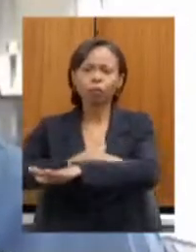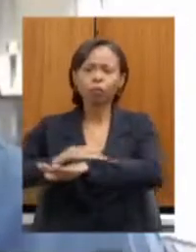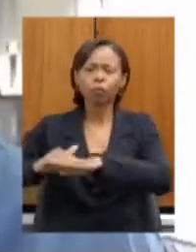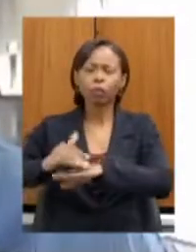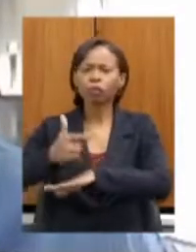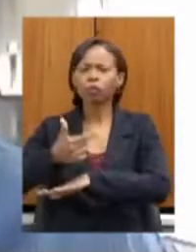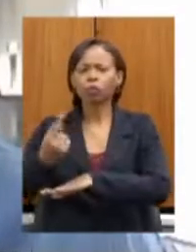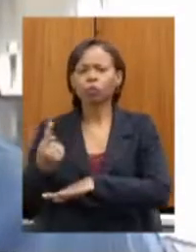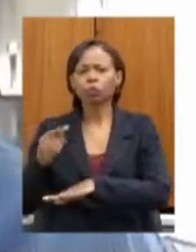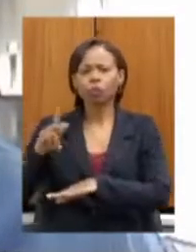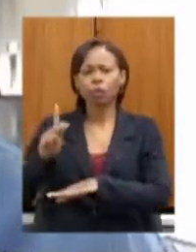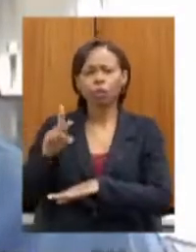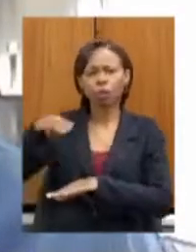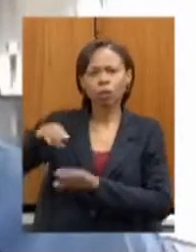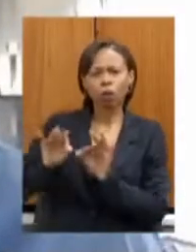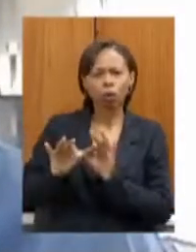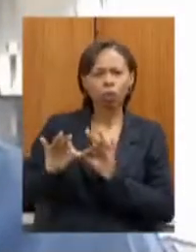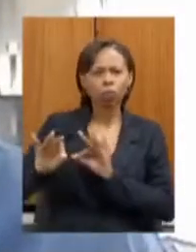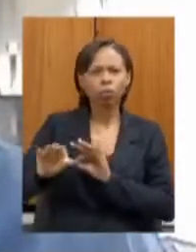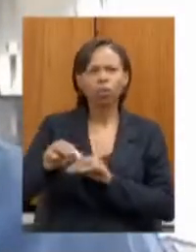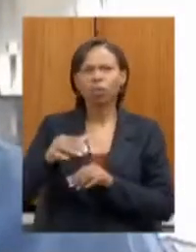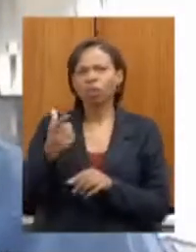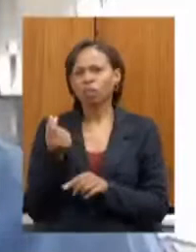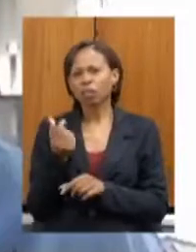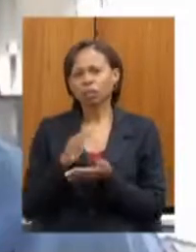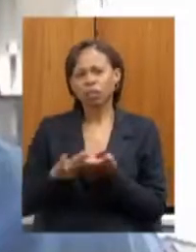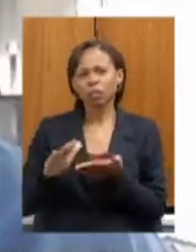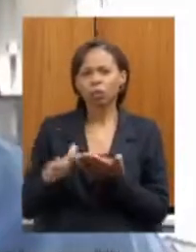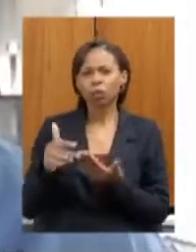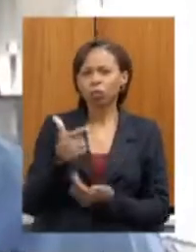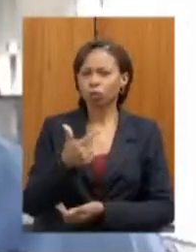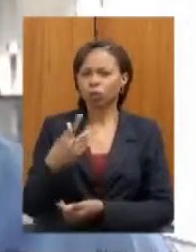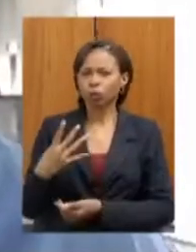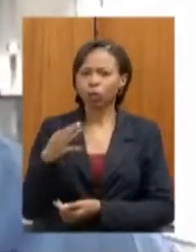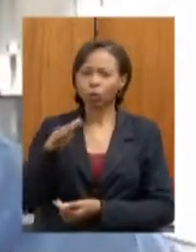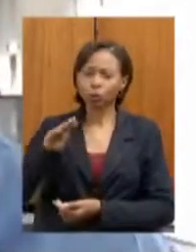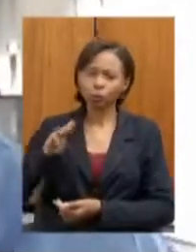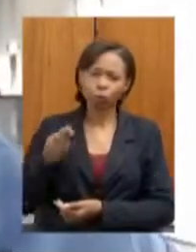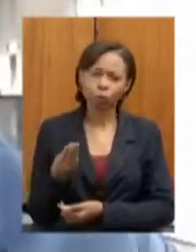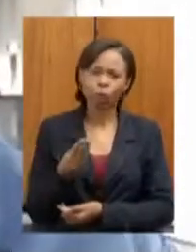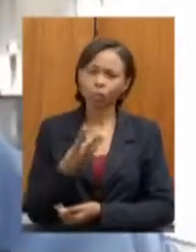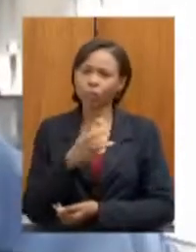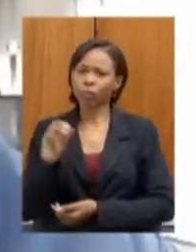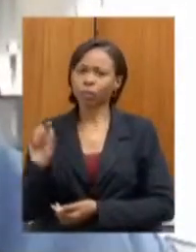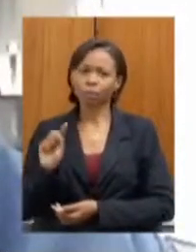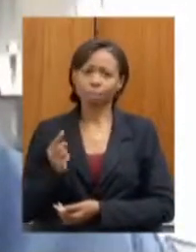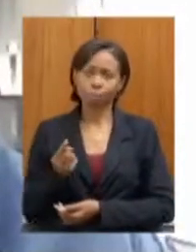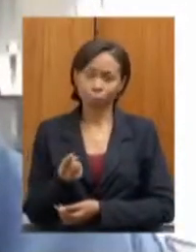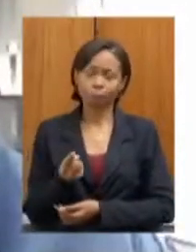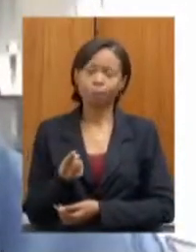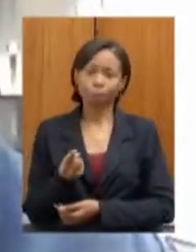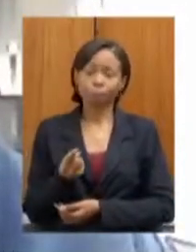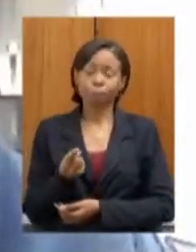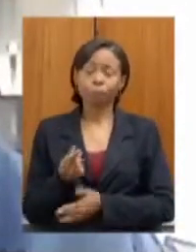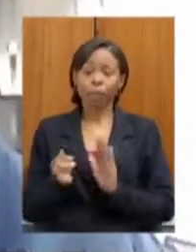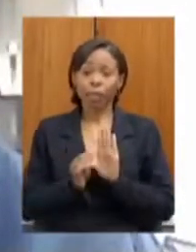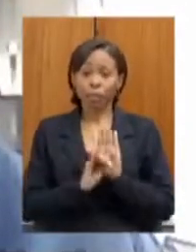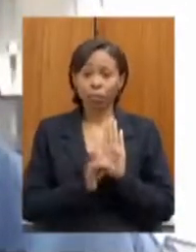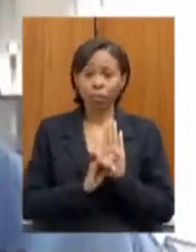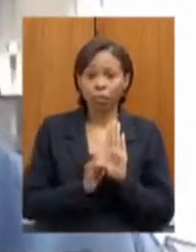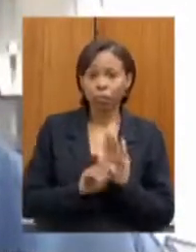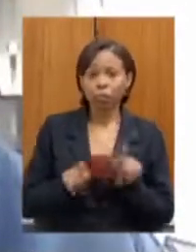aproximadamente 24 milhões e 300 mil. O edital e a licitação foram